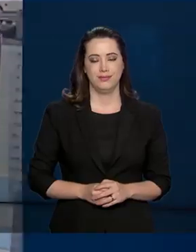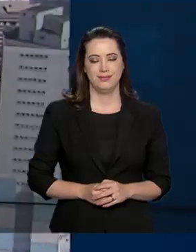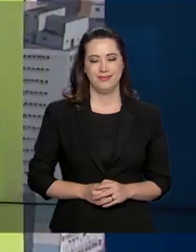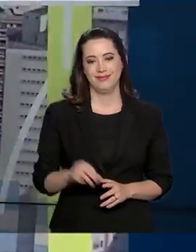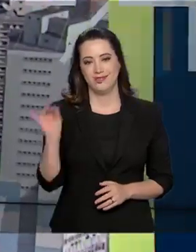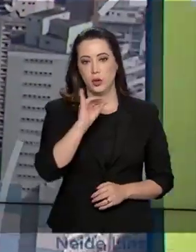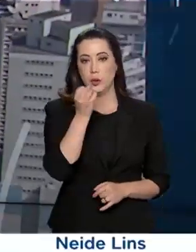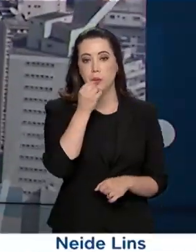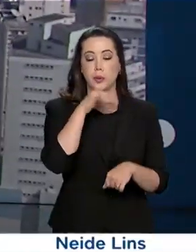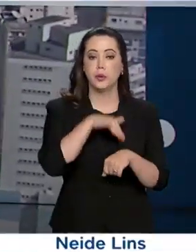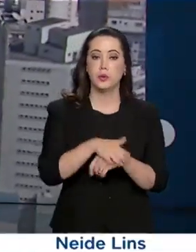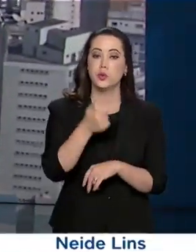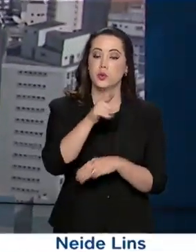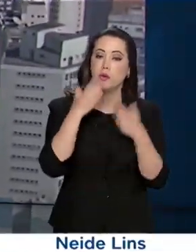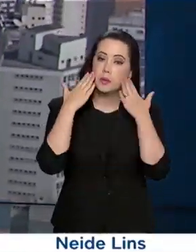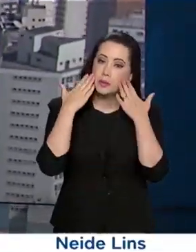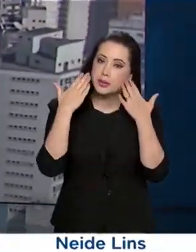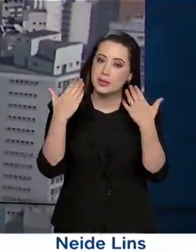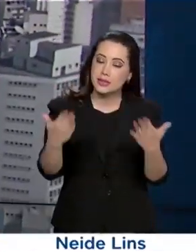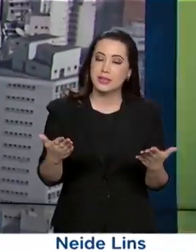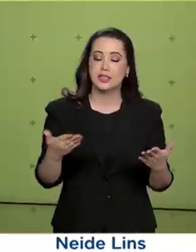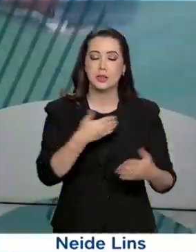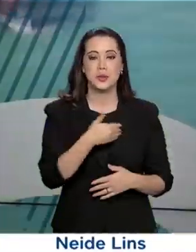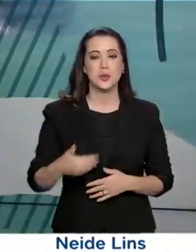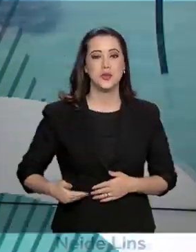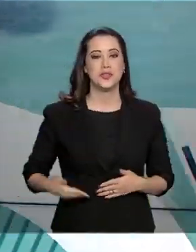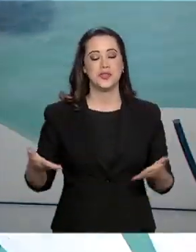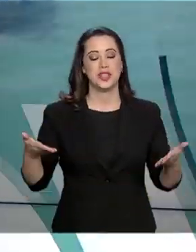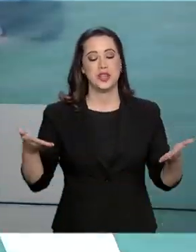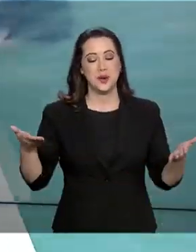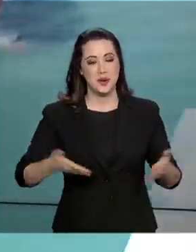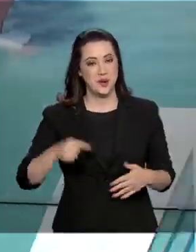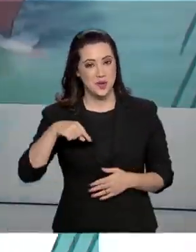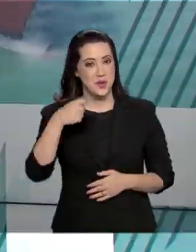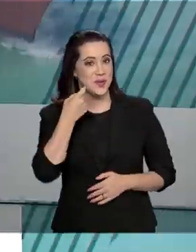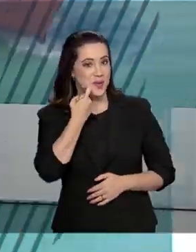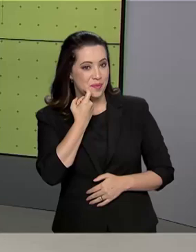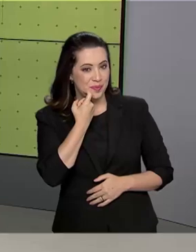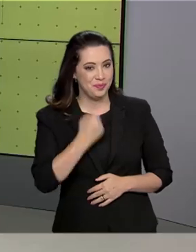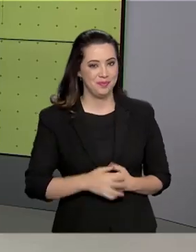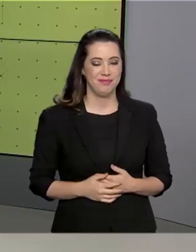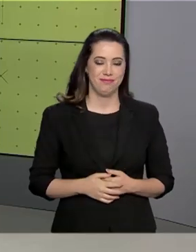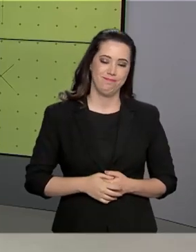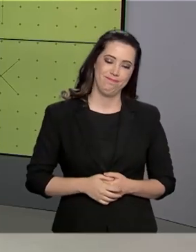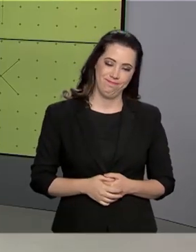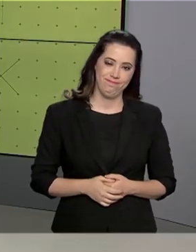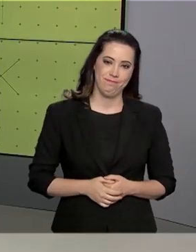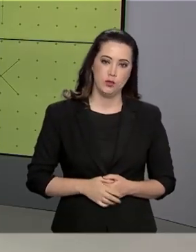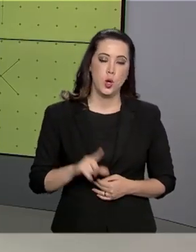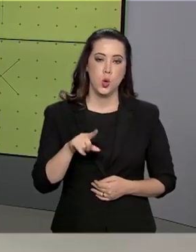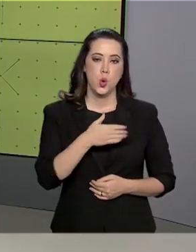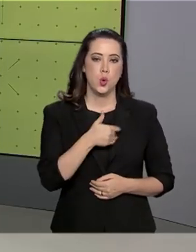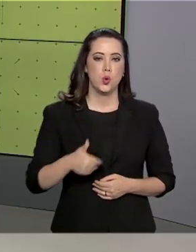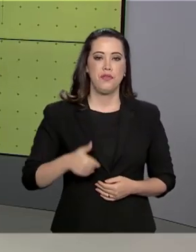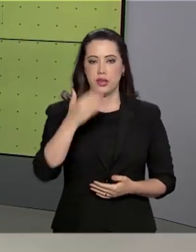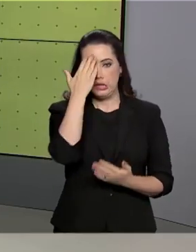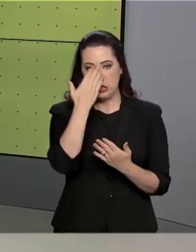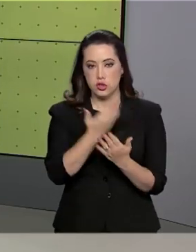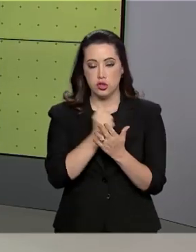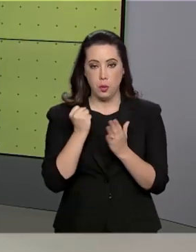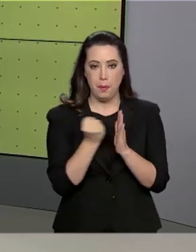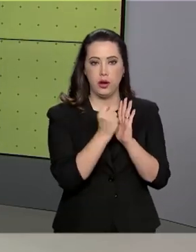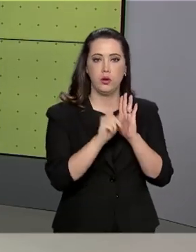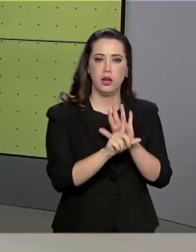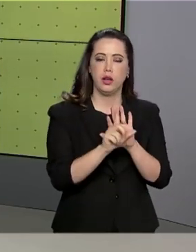Olá, boa noite. Está no ar a última edição do Governo Agora desta sexta-feira. O governo aposta no marco legal do